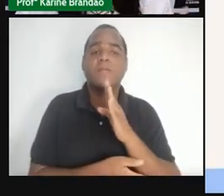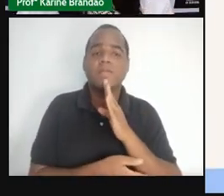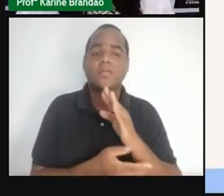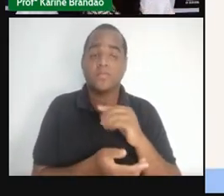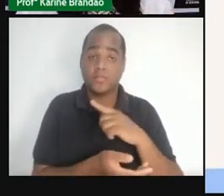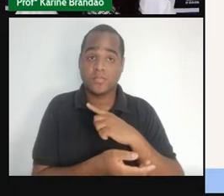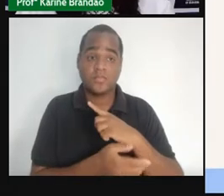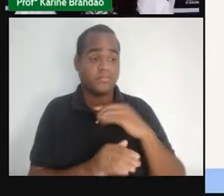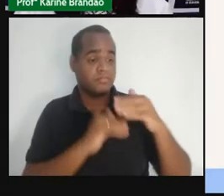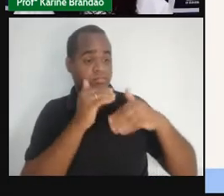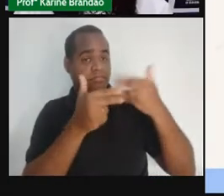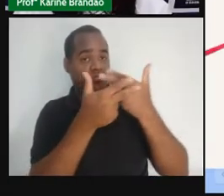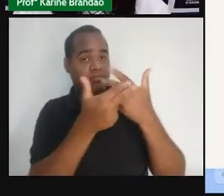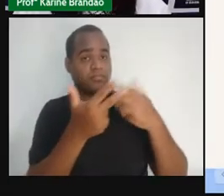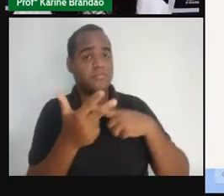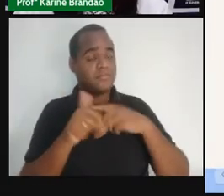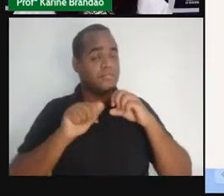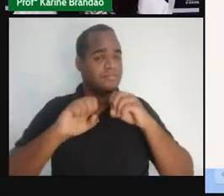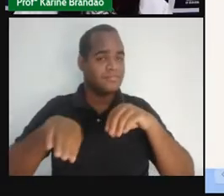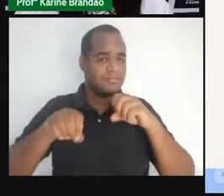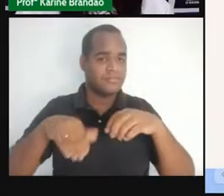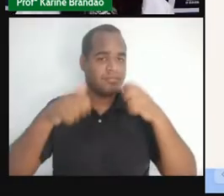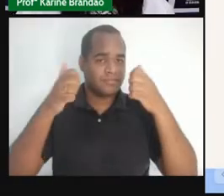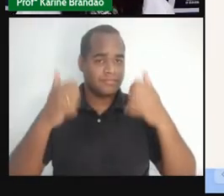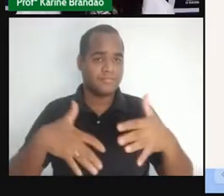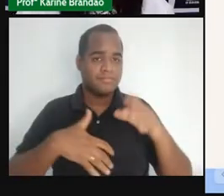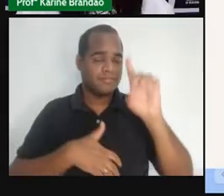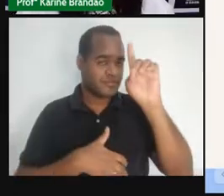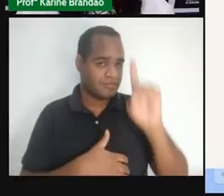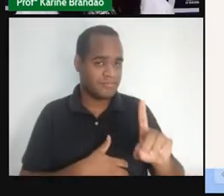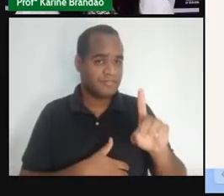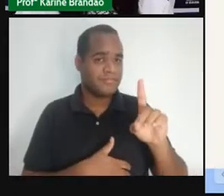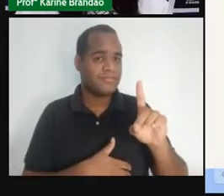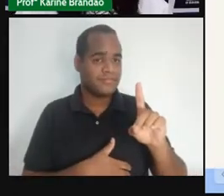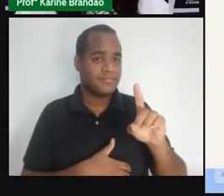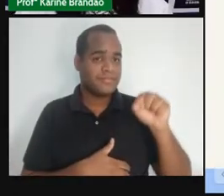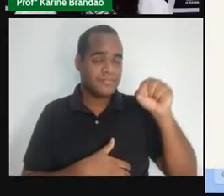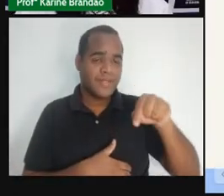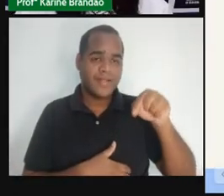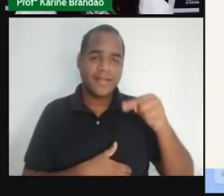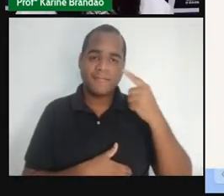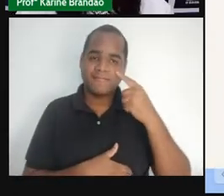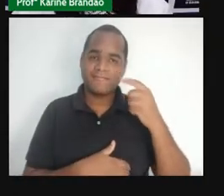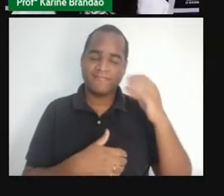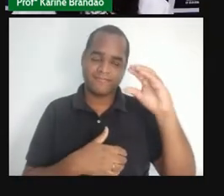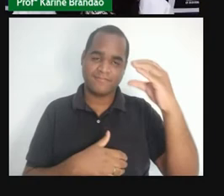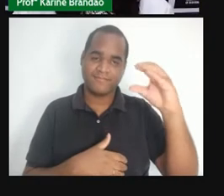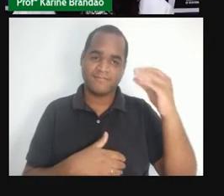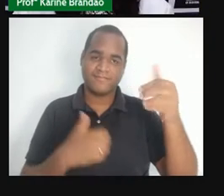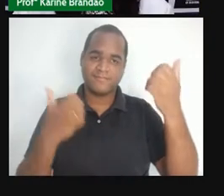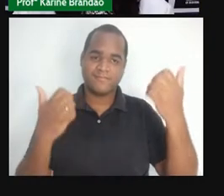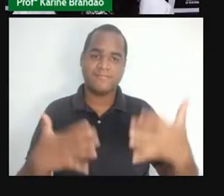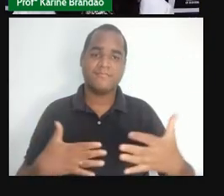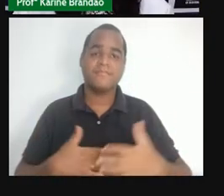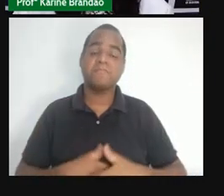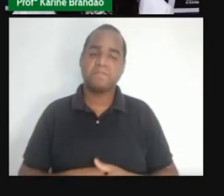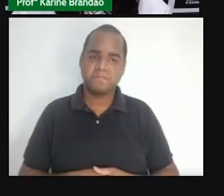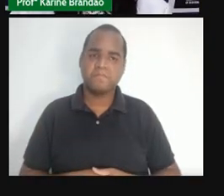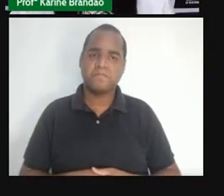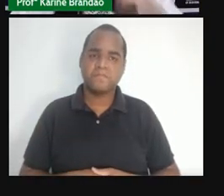né? Ao longo das nossas aulas sobre direitos e cidadanias, aqui voltado para as ciências. E aí, então,